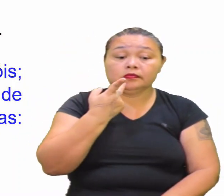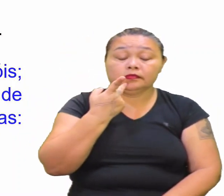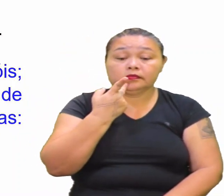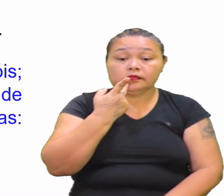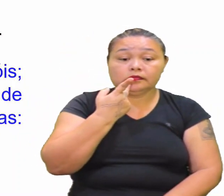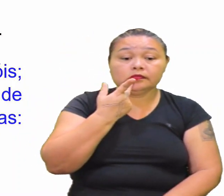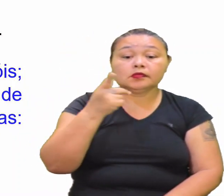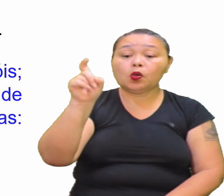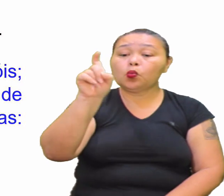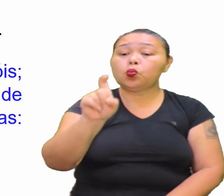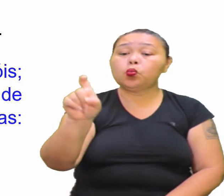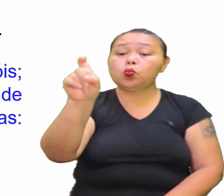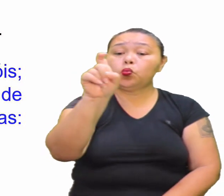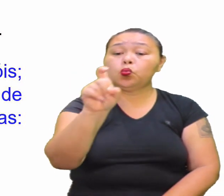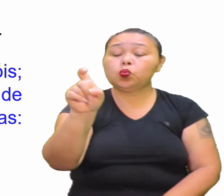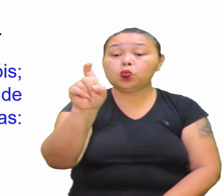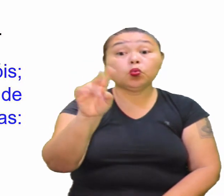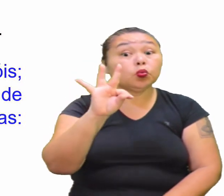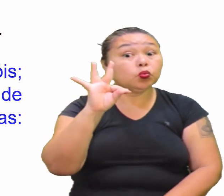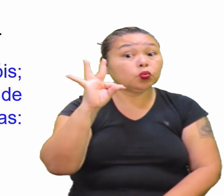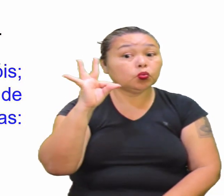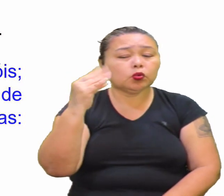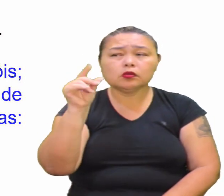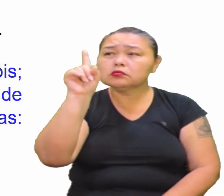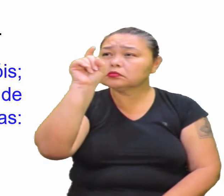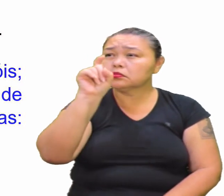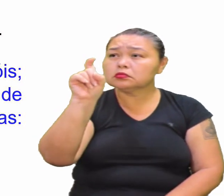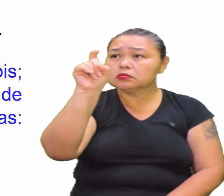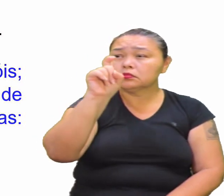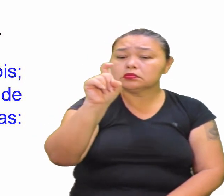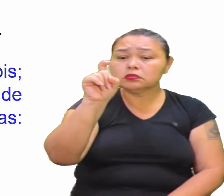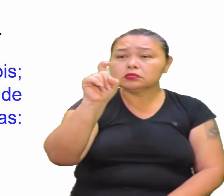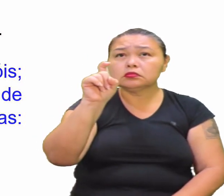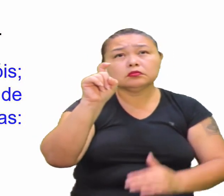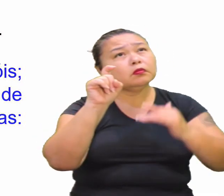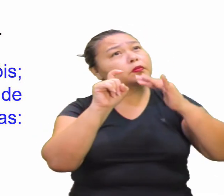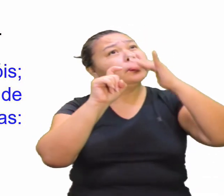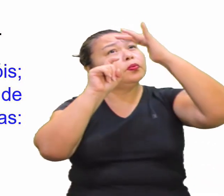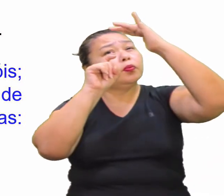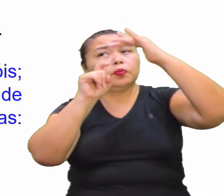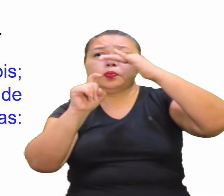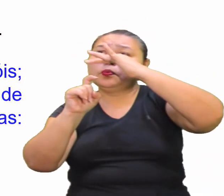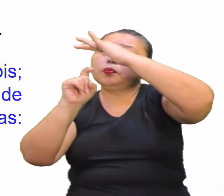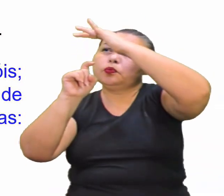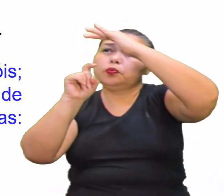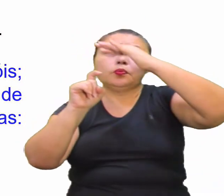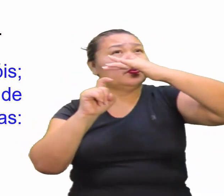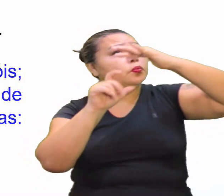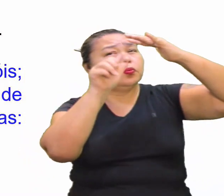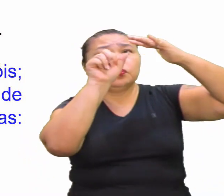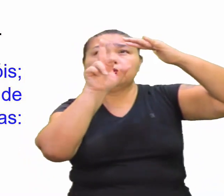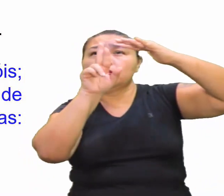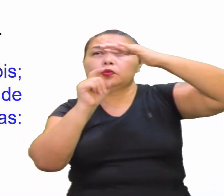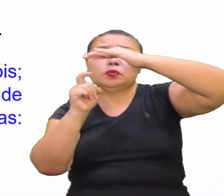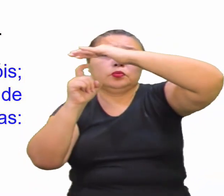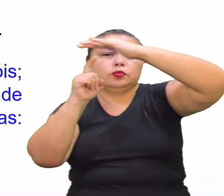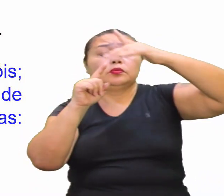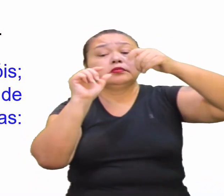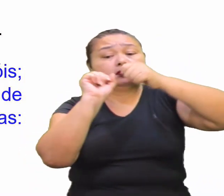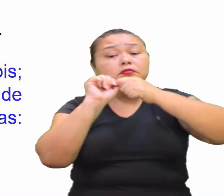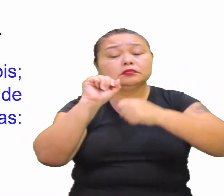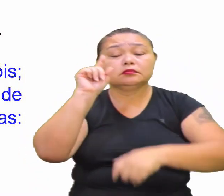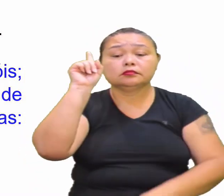produtos Aerosóis Todas as partículas Em suspensão No ar atmosférico Eles são